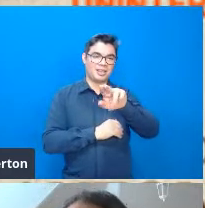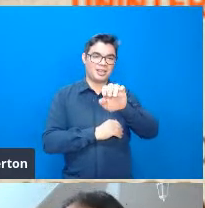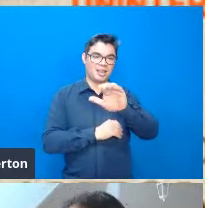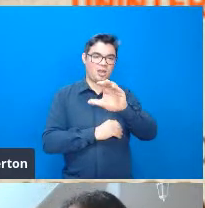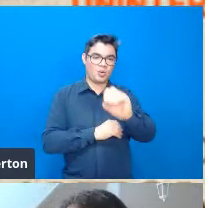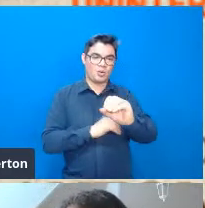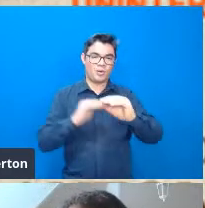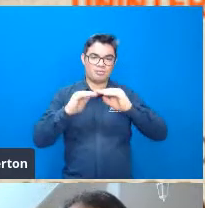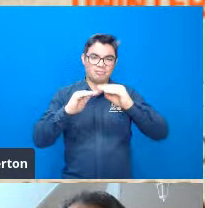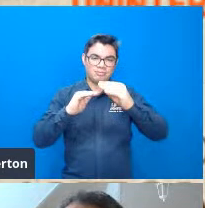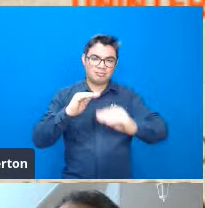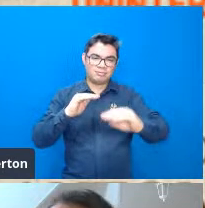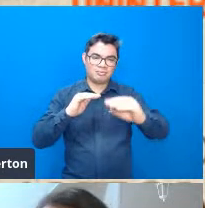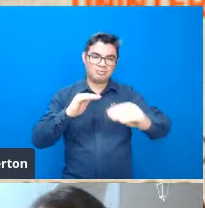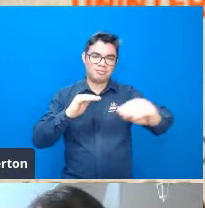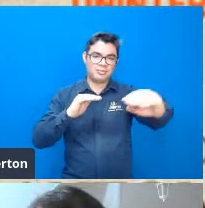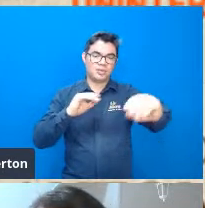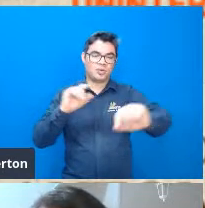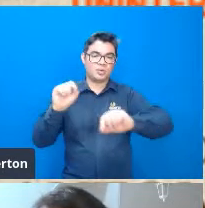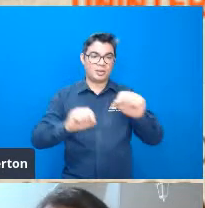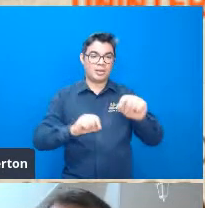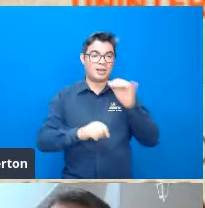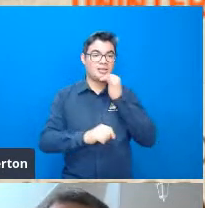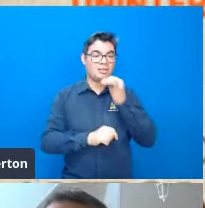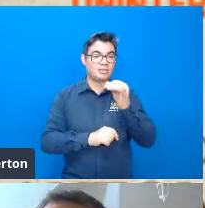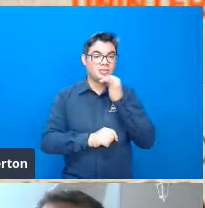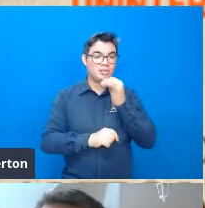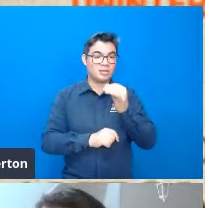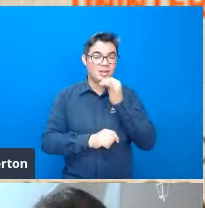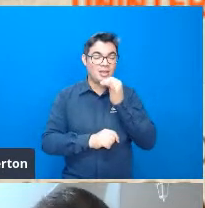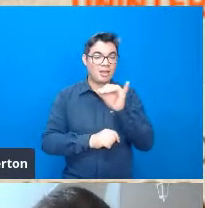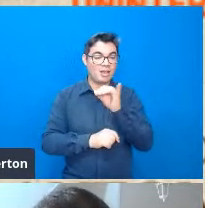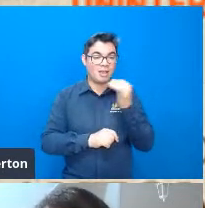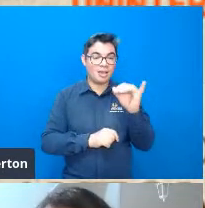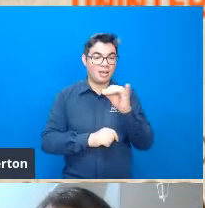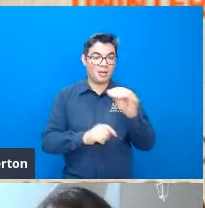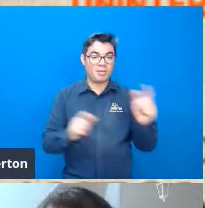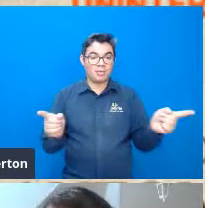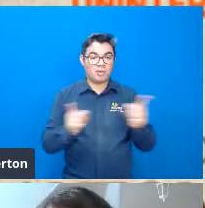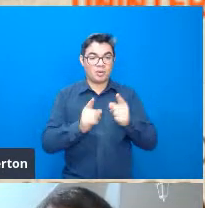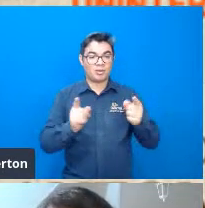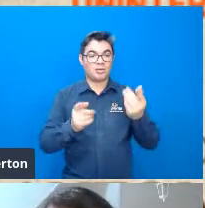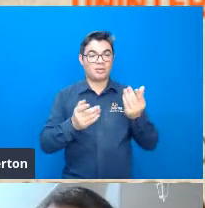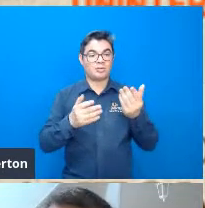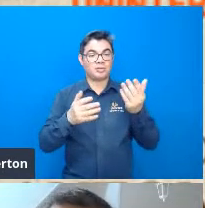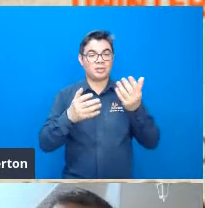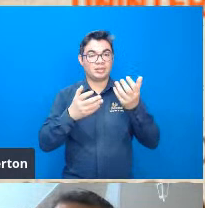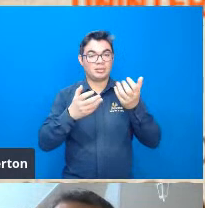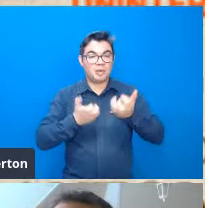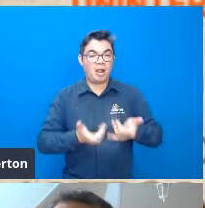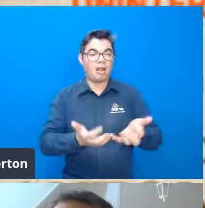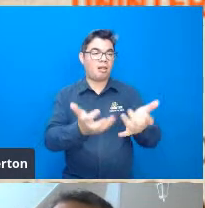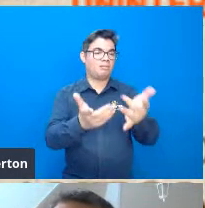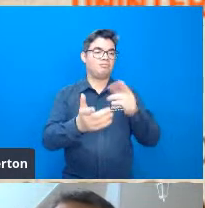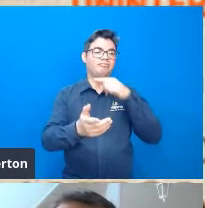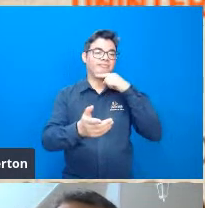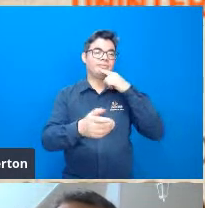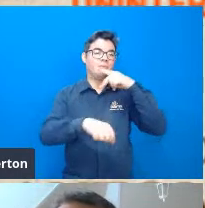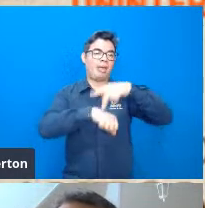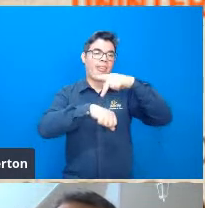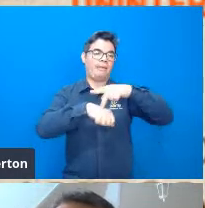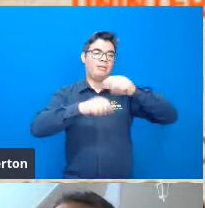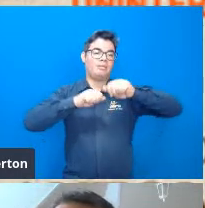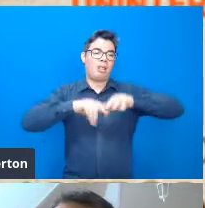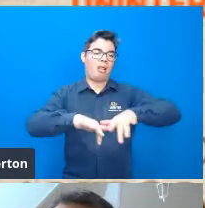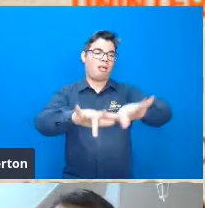mais sinuosidade ele tem menos energia menor capacidade de transporte de sedimento é um rio que está